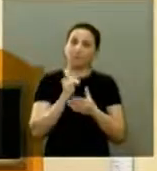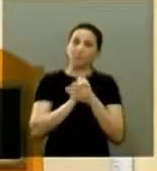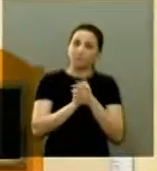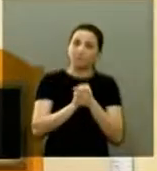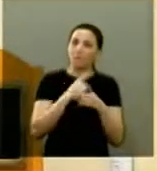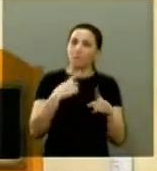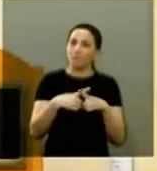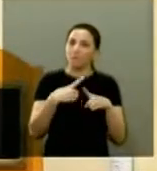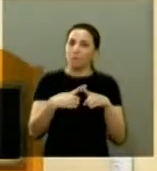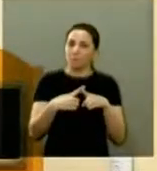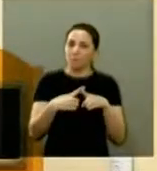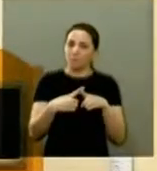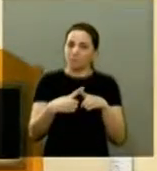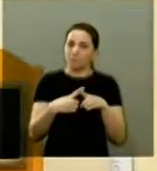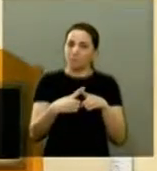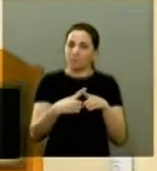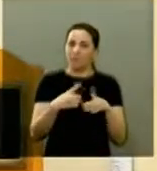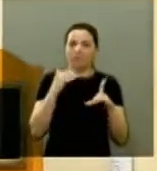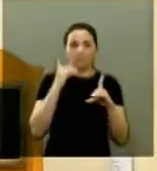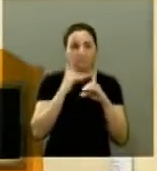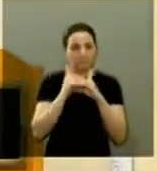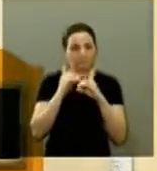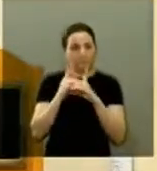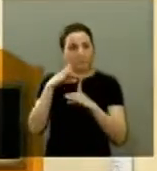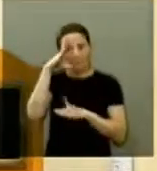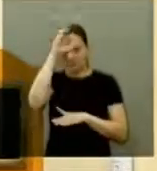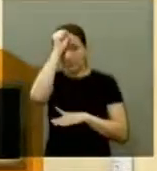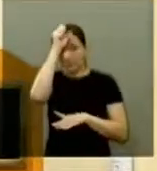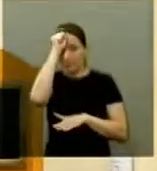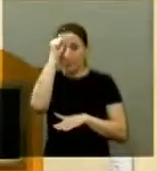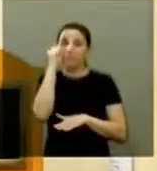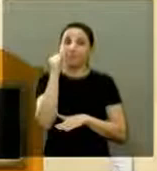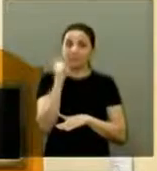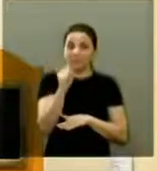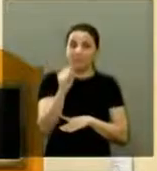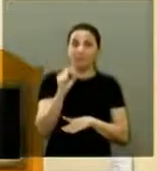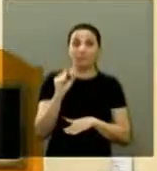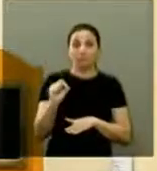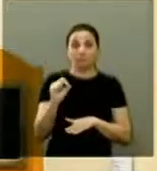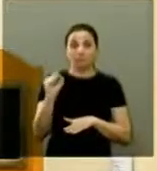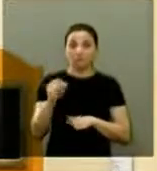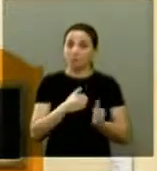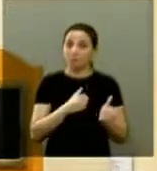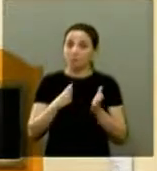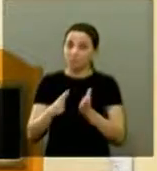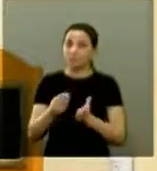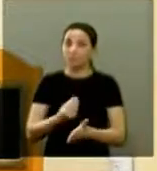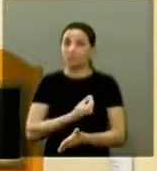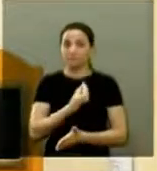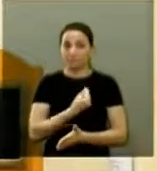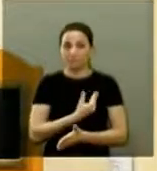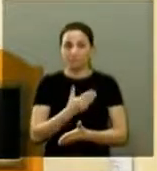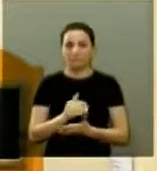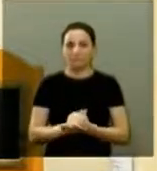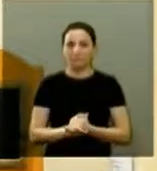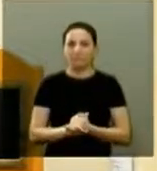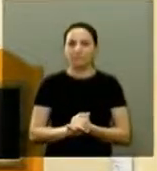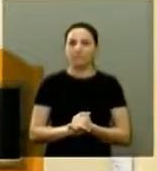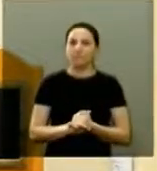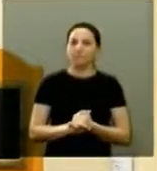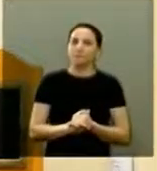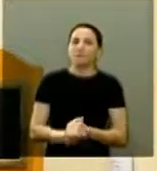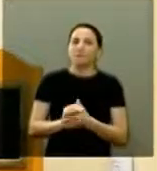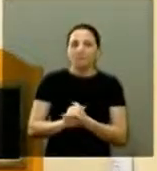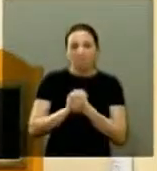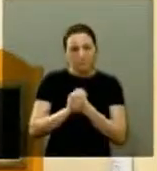João, porque isso faz parte do processo democrático e a gente aprende demais com esse processo que nós vivemos. Eu estendo